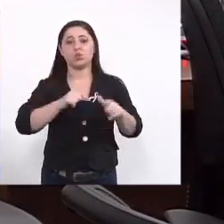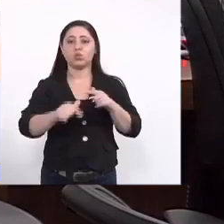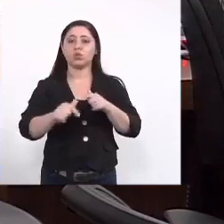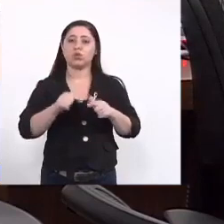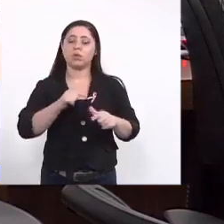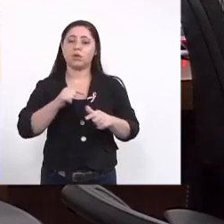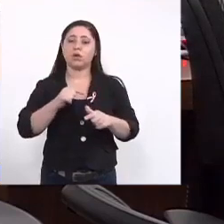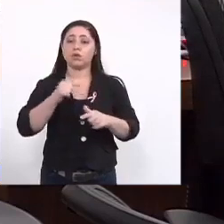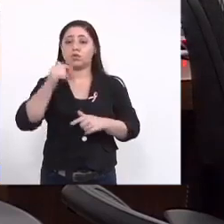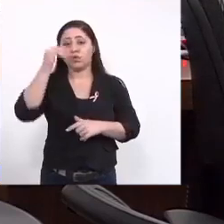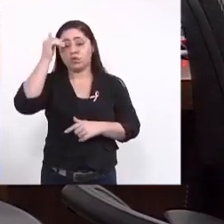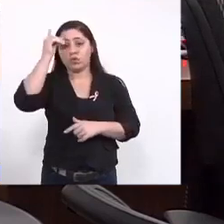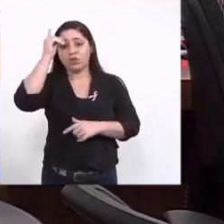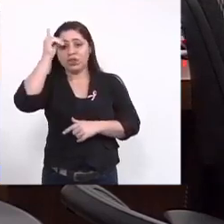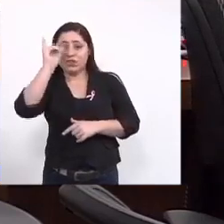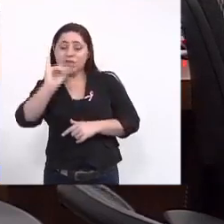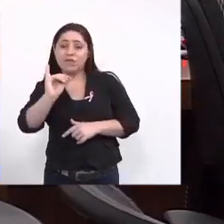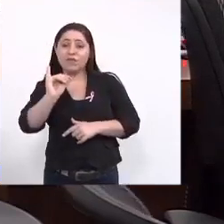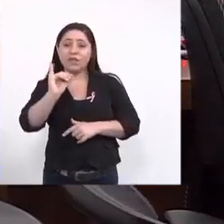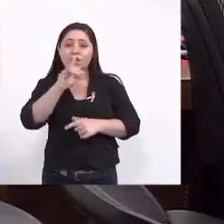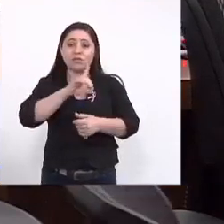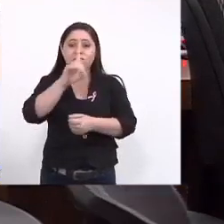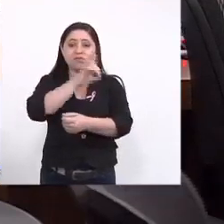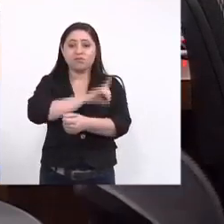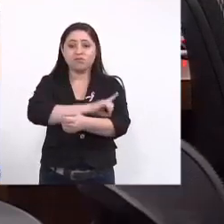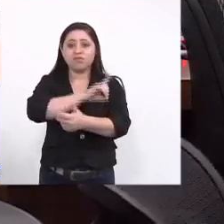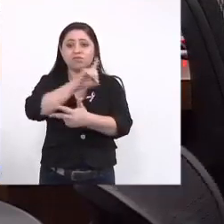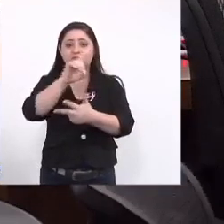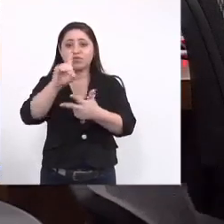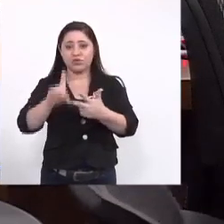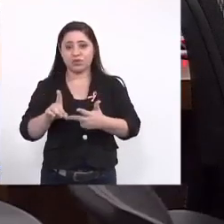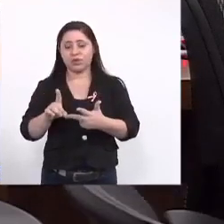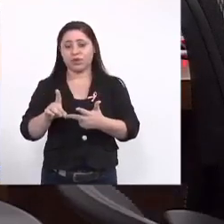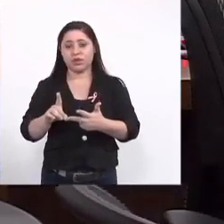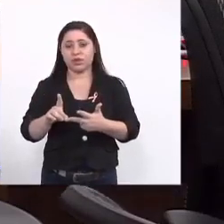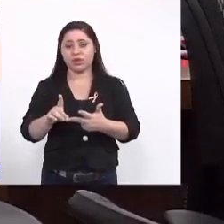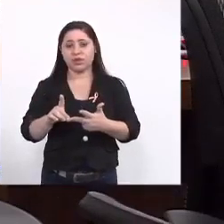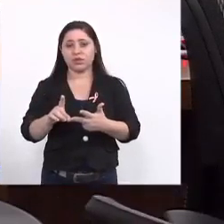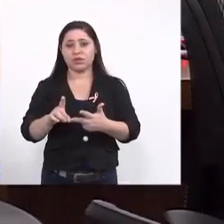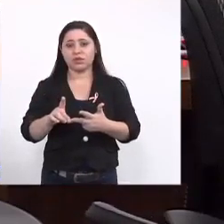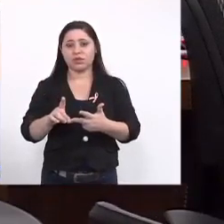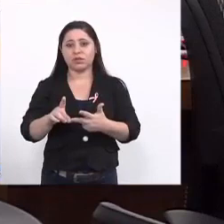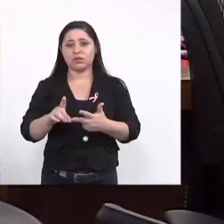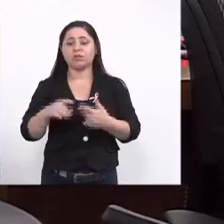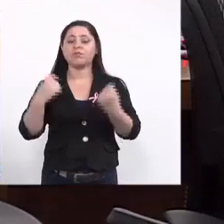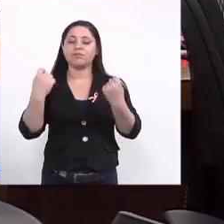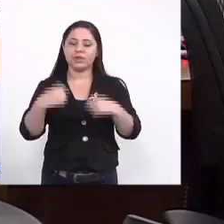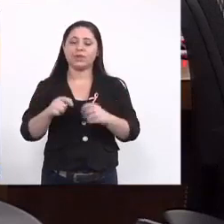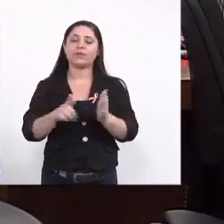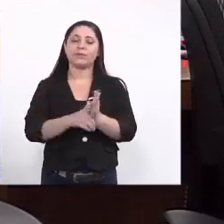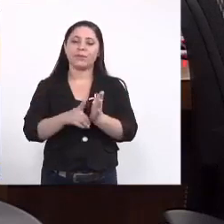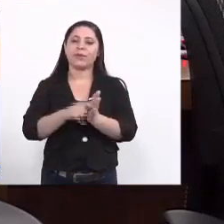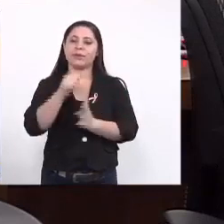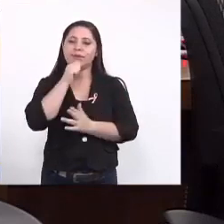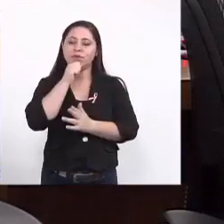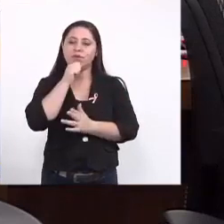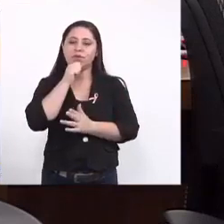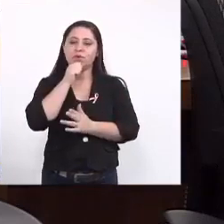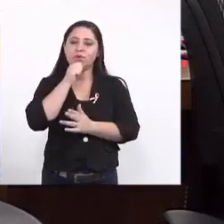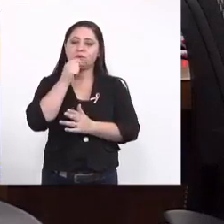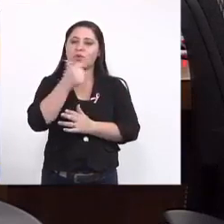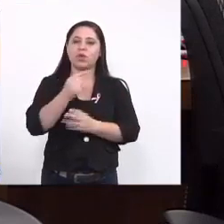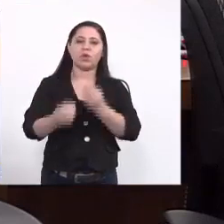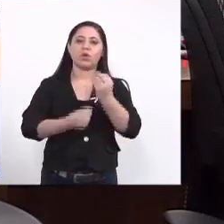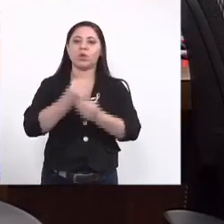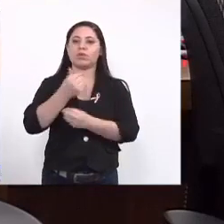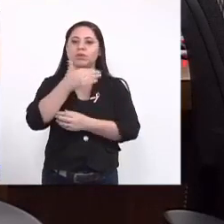de combater essa triste doença chikungunya dengue a gente precisa infelizmente ainda a gente não conseguiu chegar no 100%